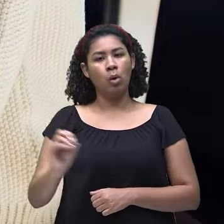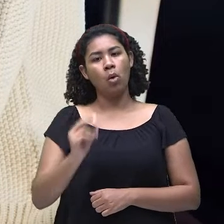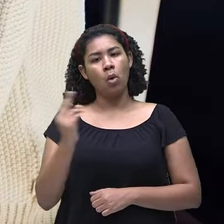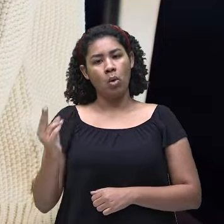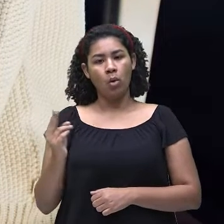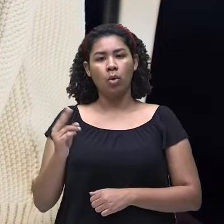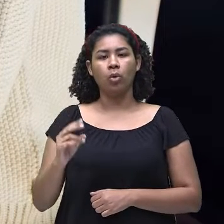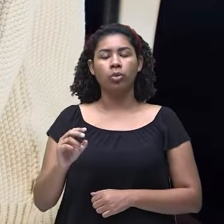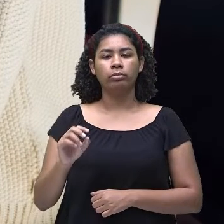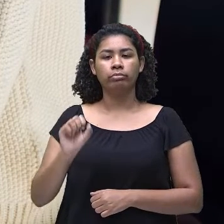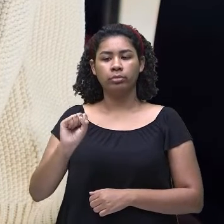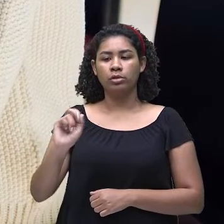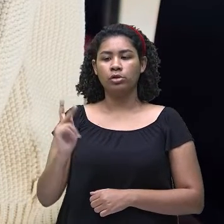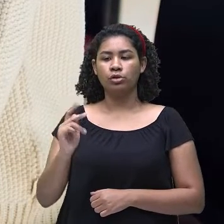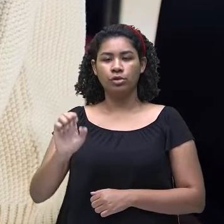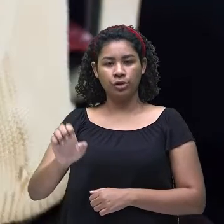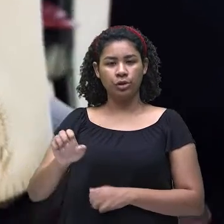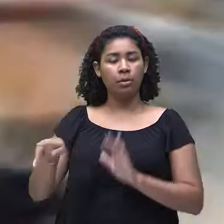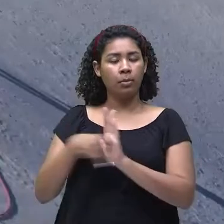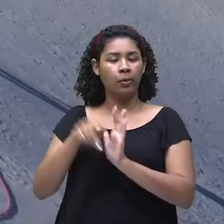Ok? Vamos em frente.